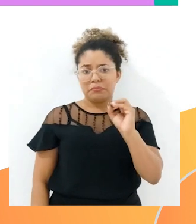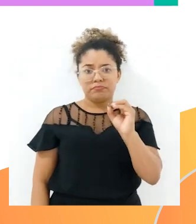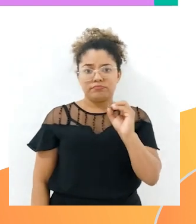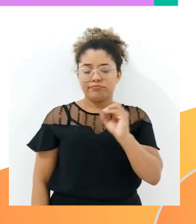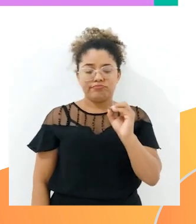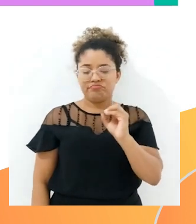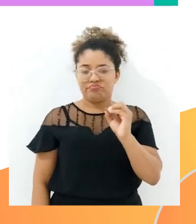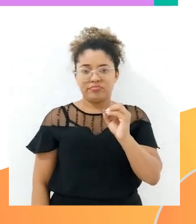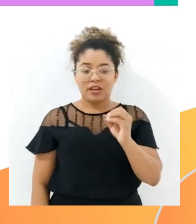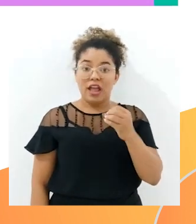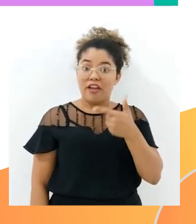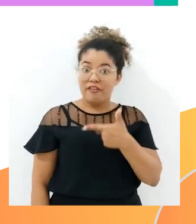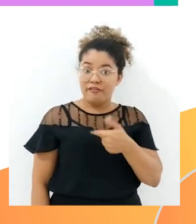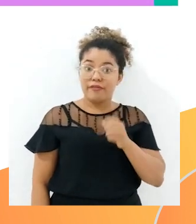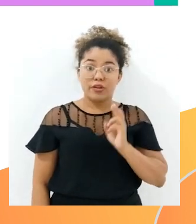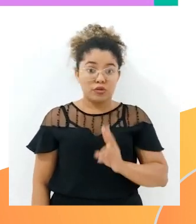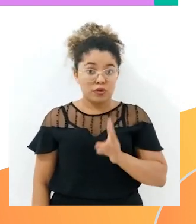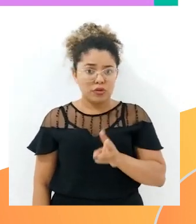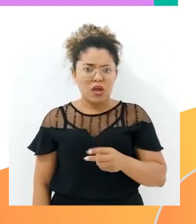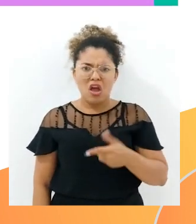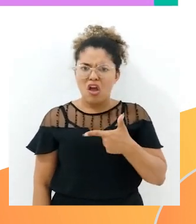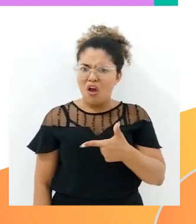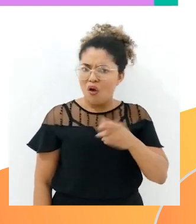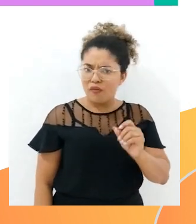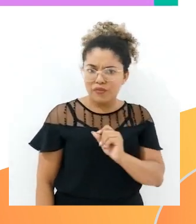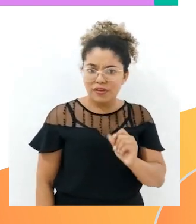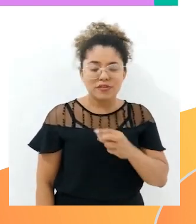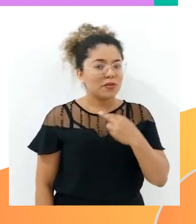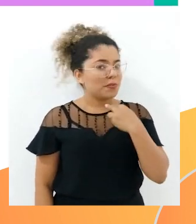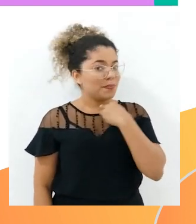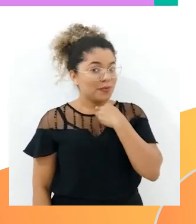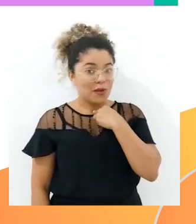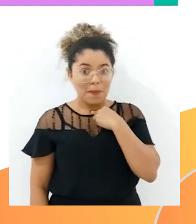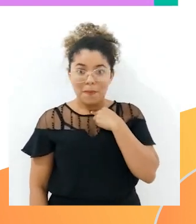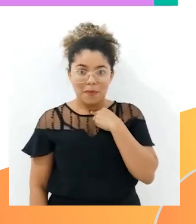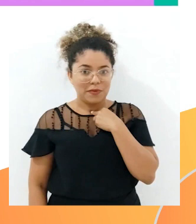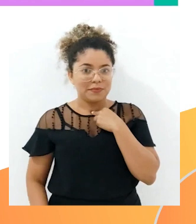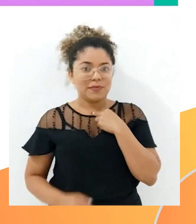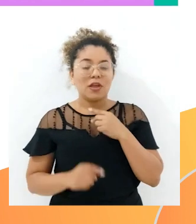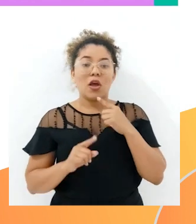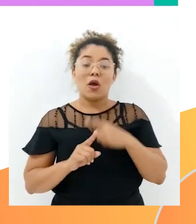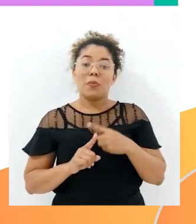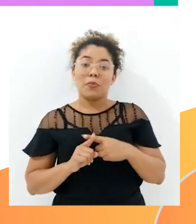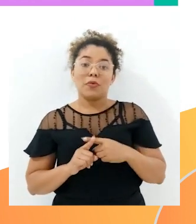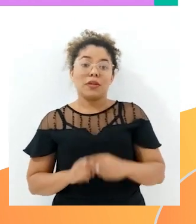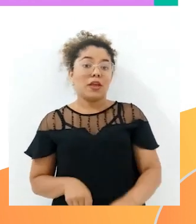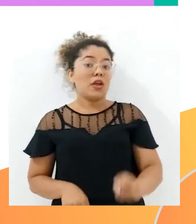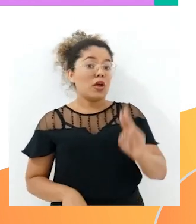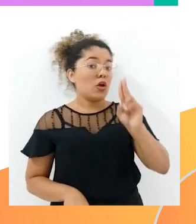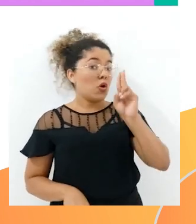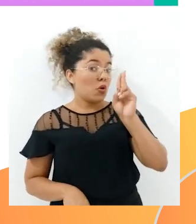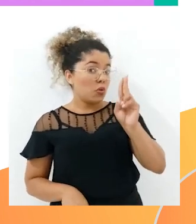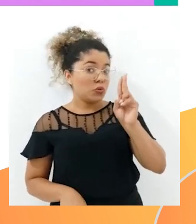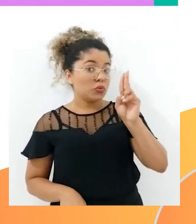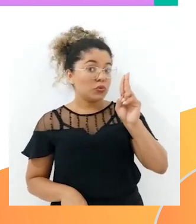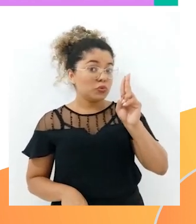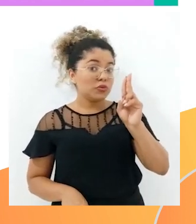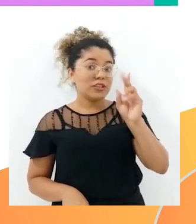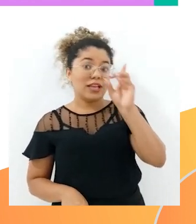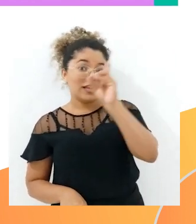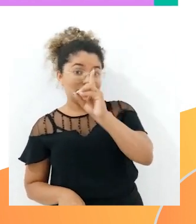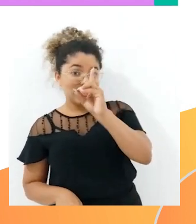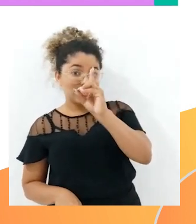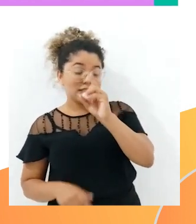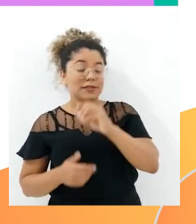eu continuo com 20. Então eu não posso colocar o 20 todo, porque aqui eu tenho, no numeral 20 eu tenho a unidade e